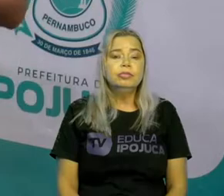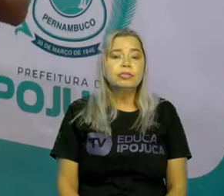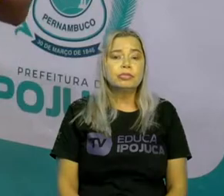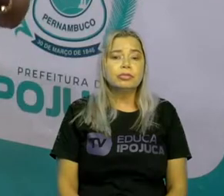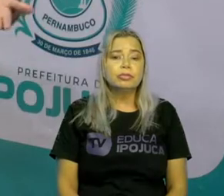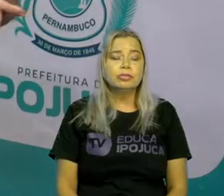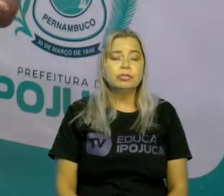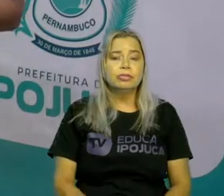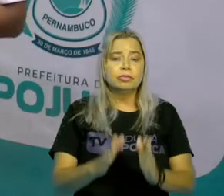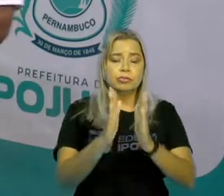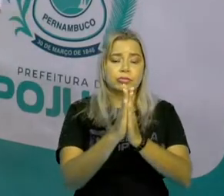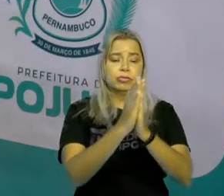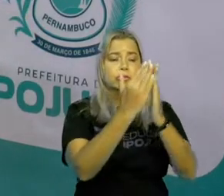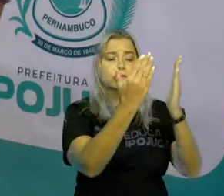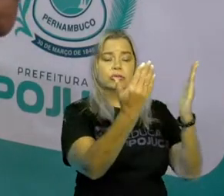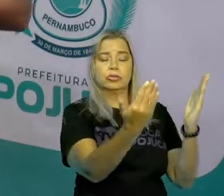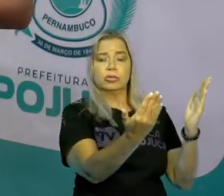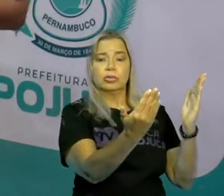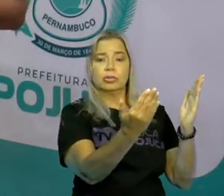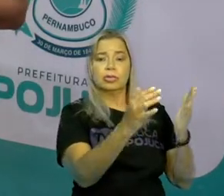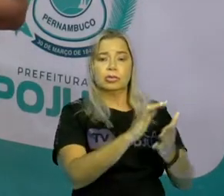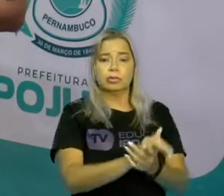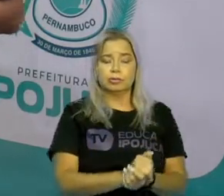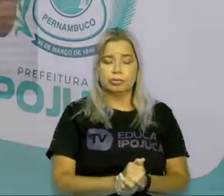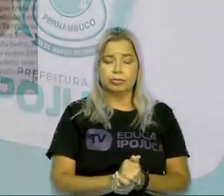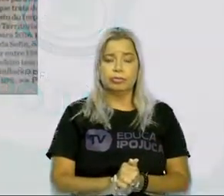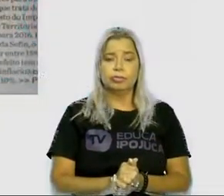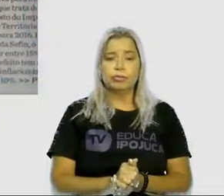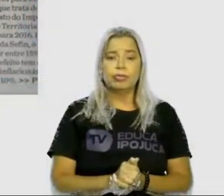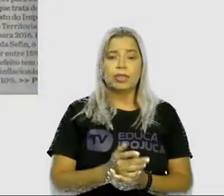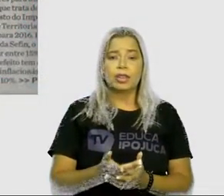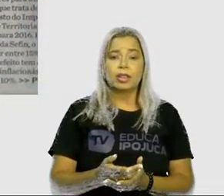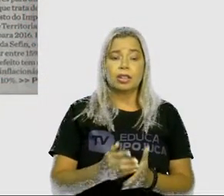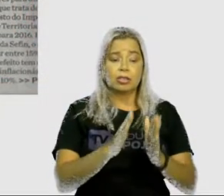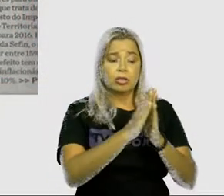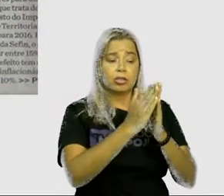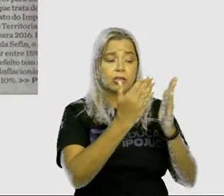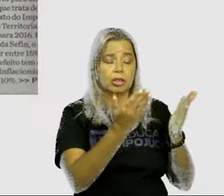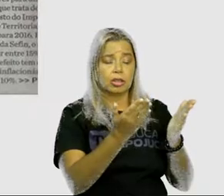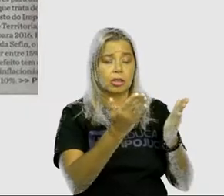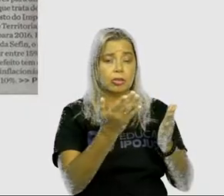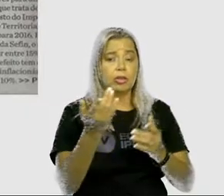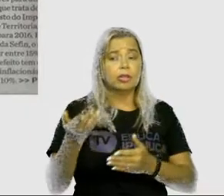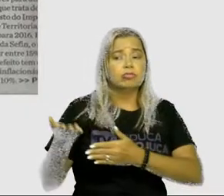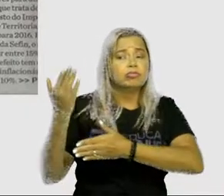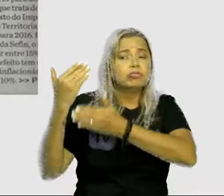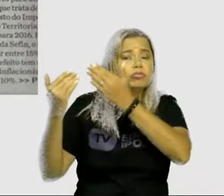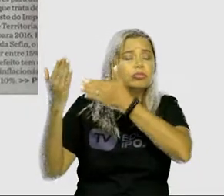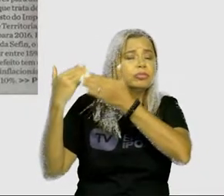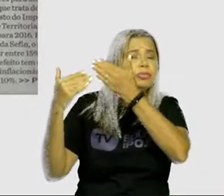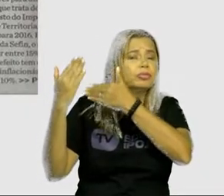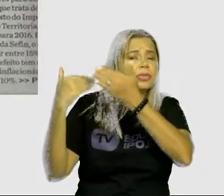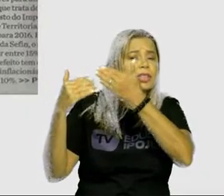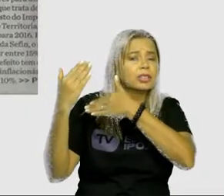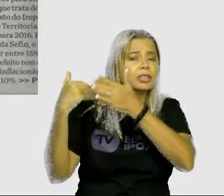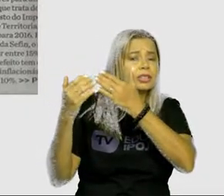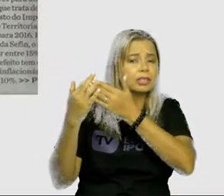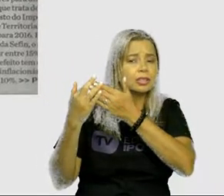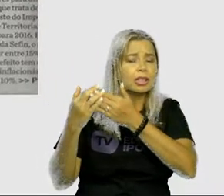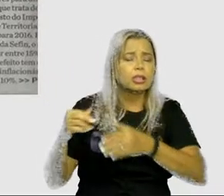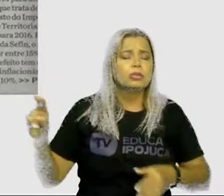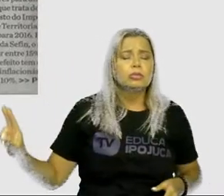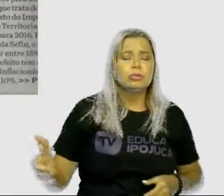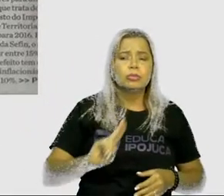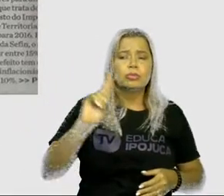O jornal, nosso velho jornal, que um dia já foi uma das únicas formas de comunicação, de